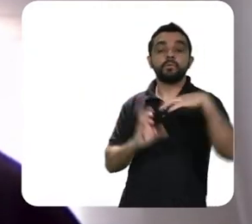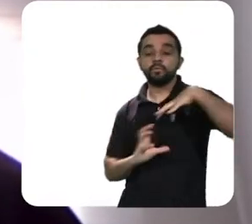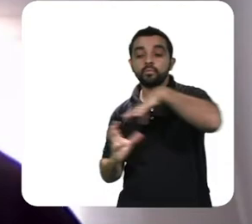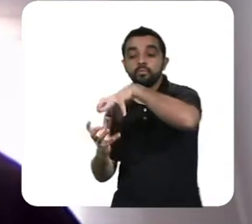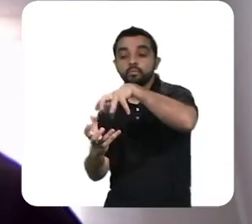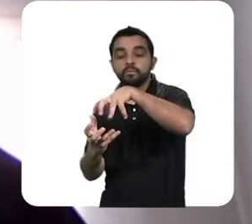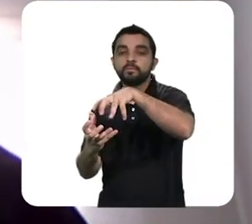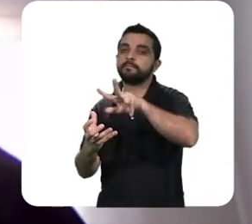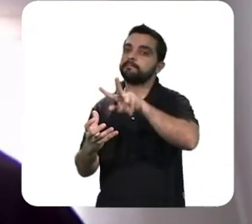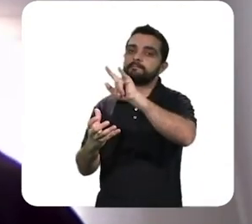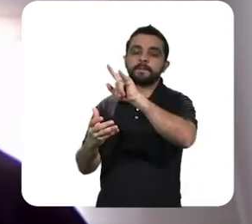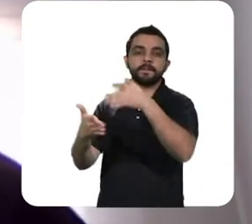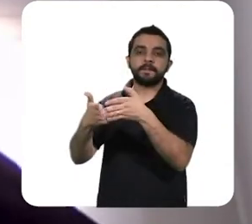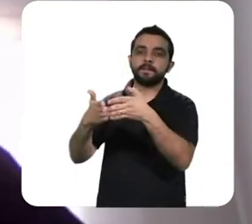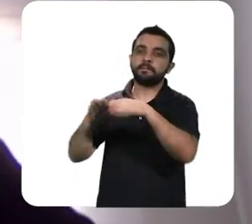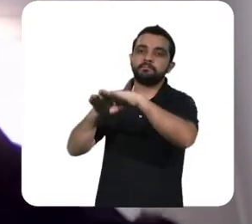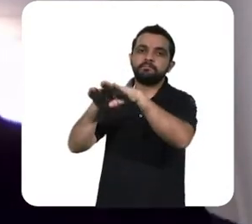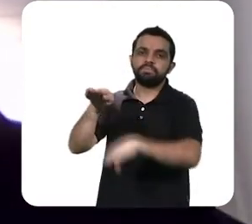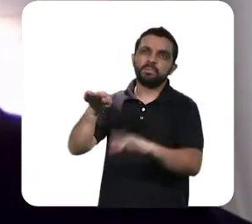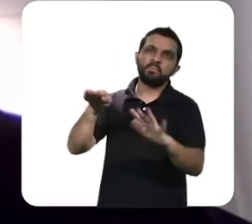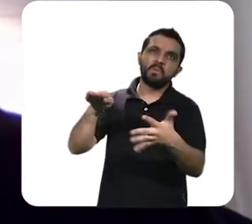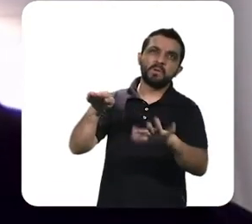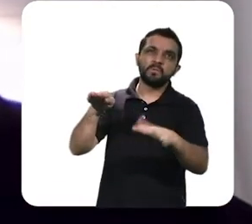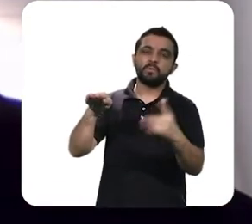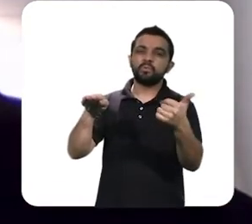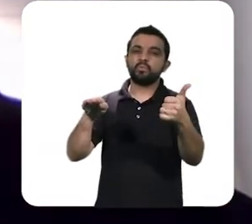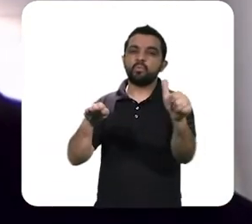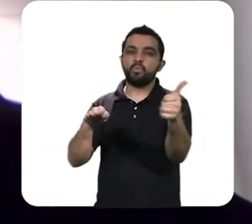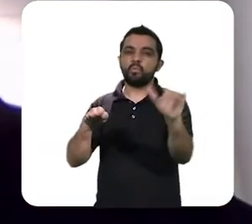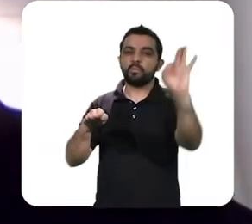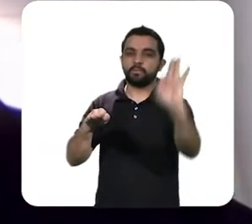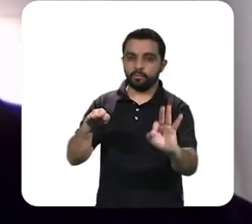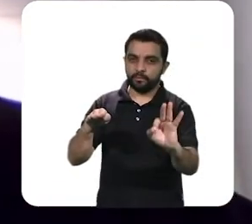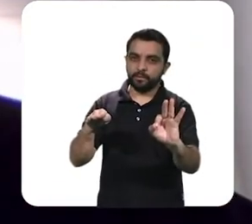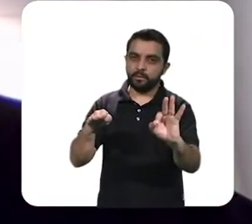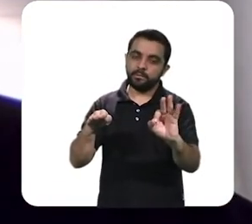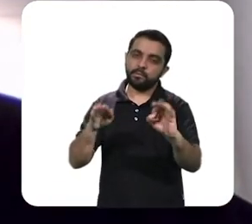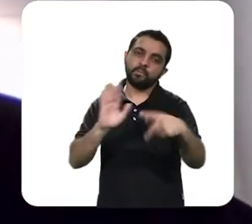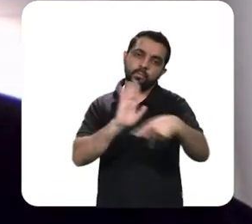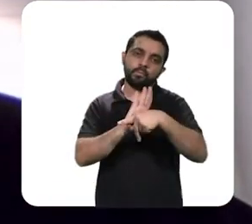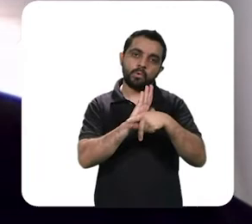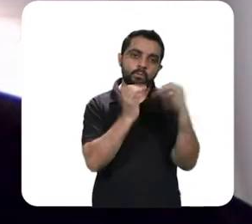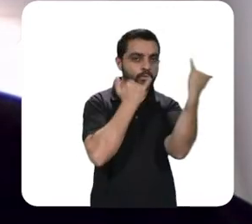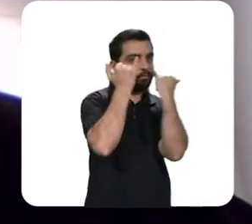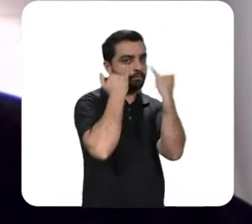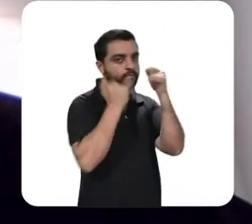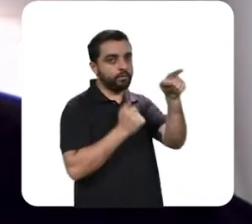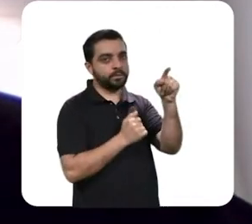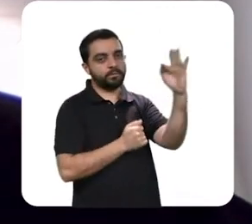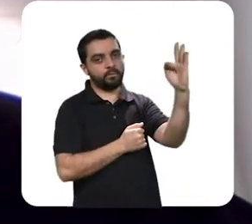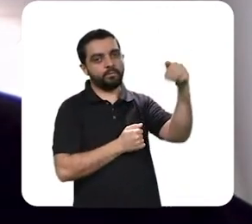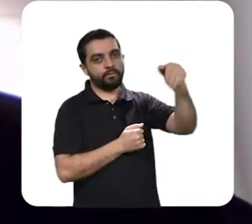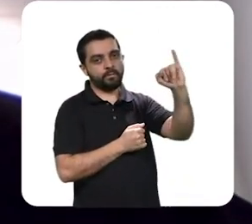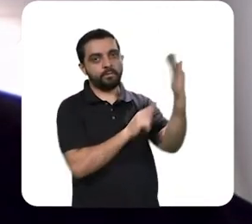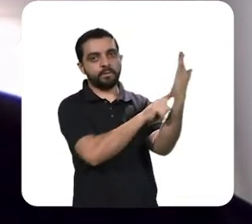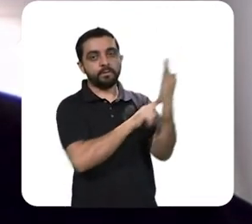deve ter uma retração muito grande da ordem de talvez 11%, que é o que o FMI está